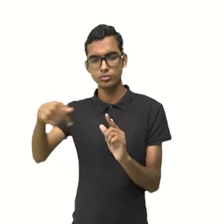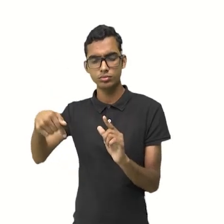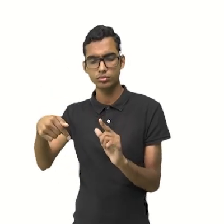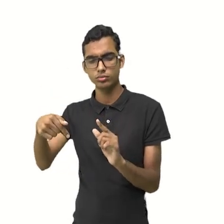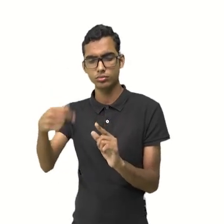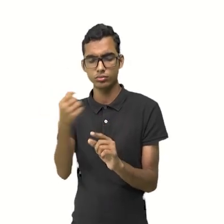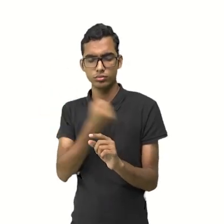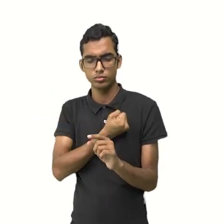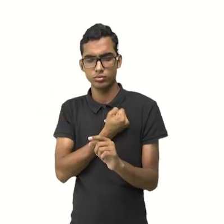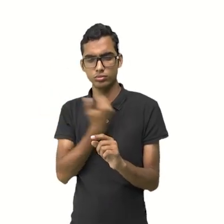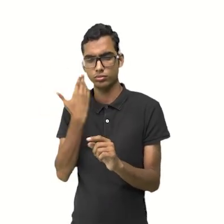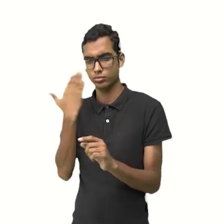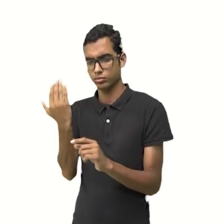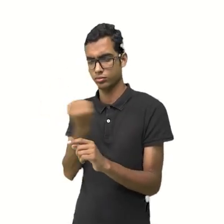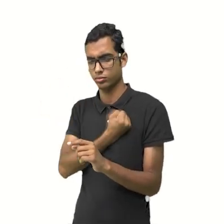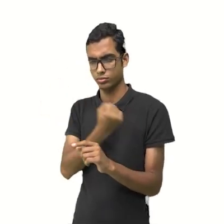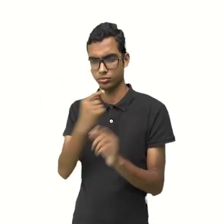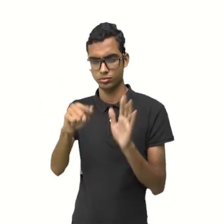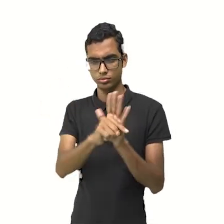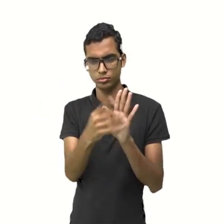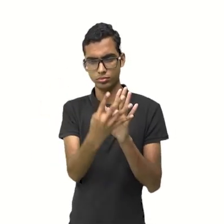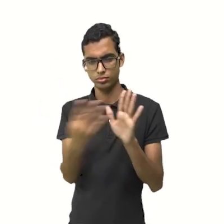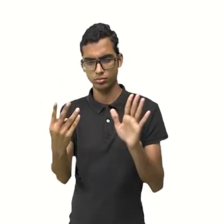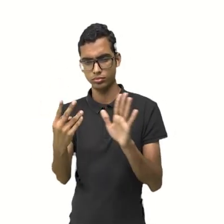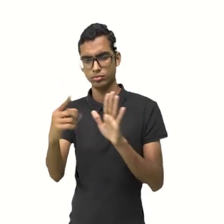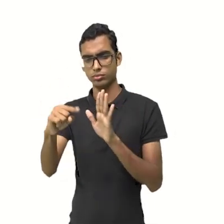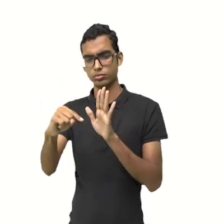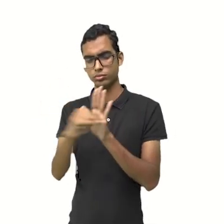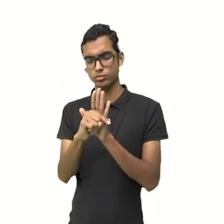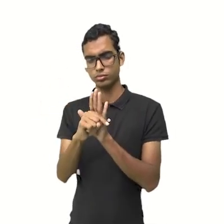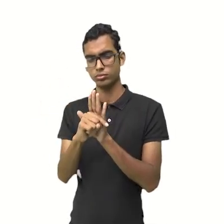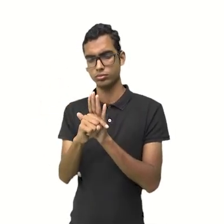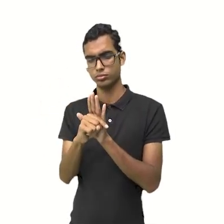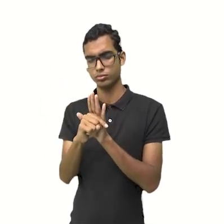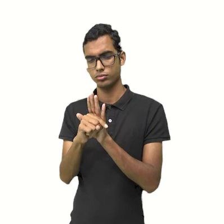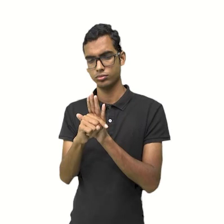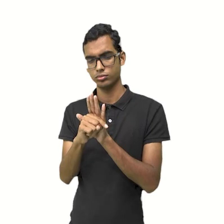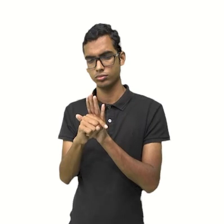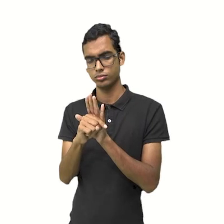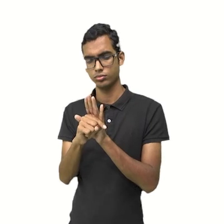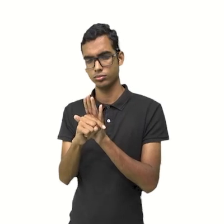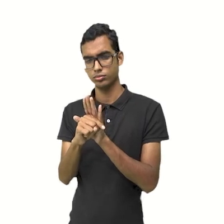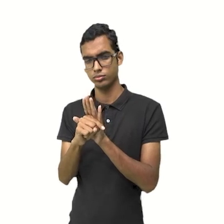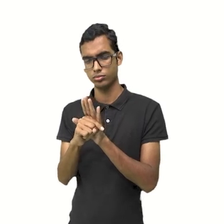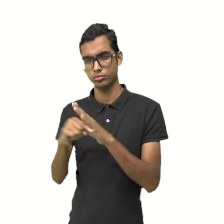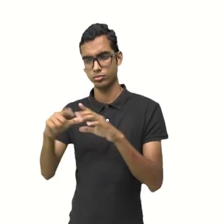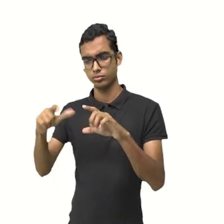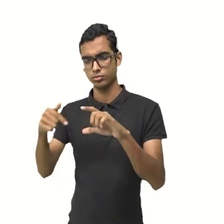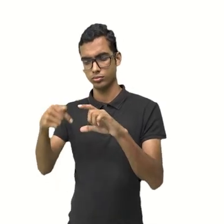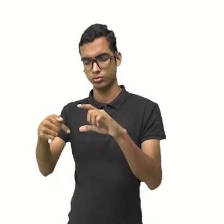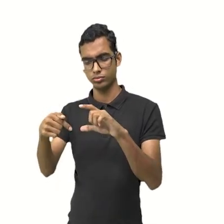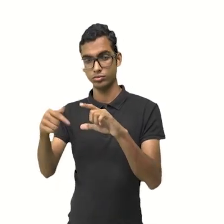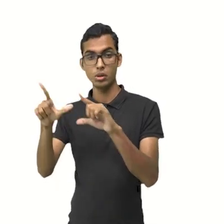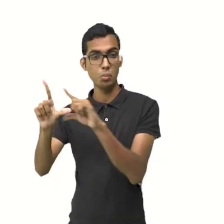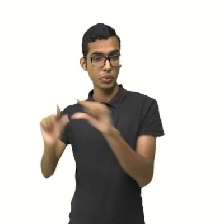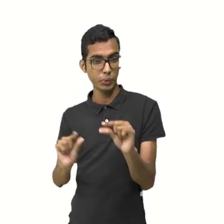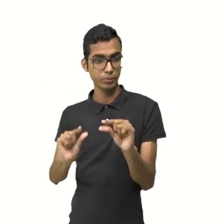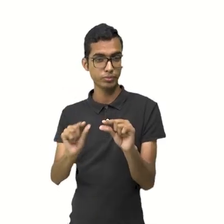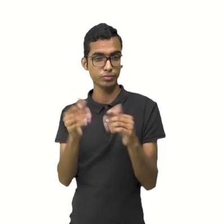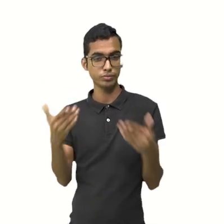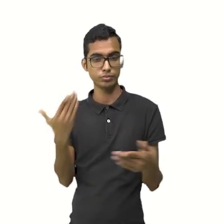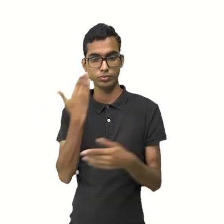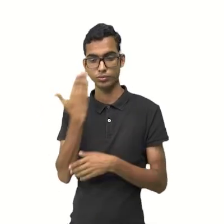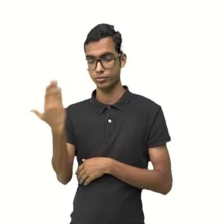7. Então, esse número inteiro aqui, olha, ele é menor que 7. Já deu uma dica aí. Deixa eu escrever esse